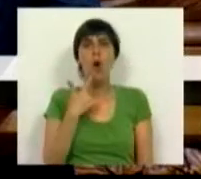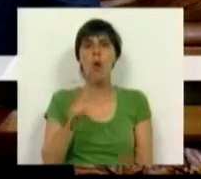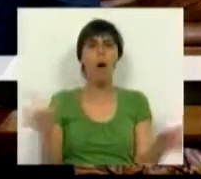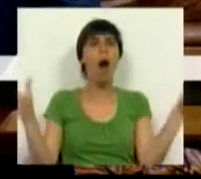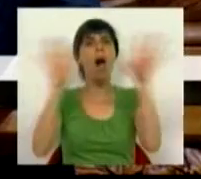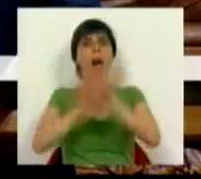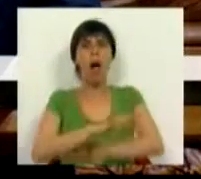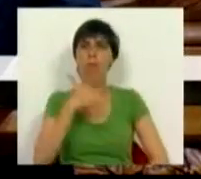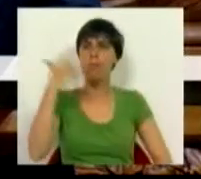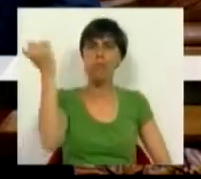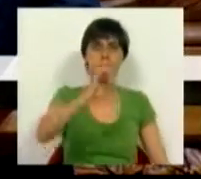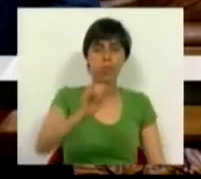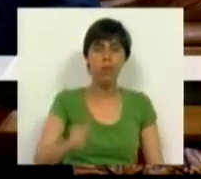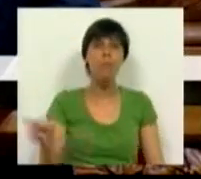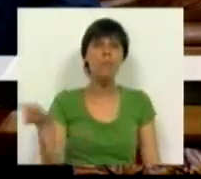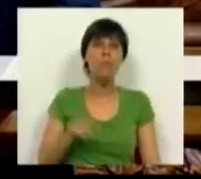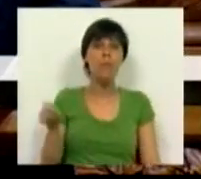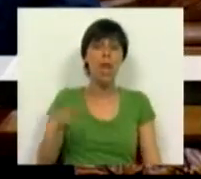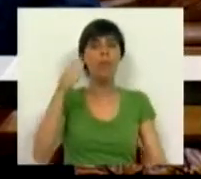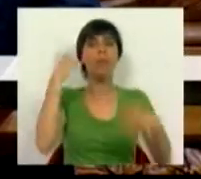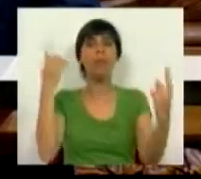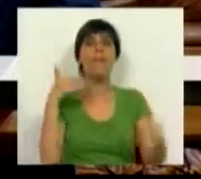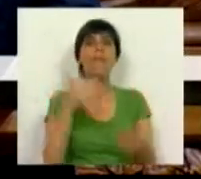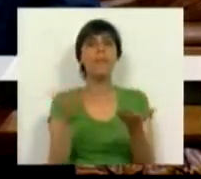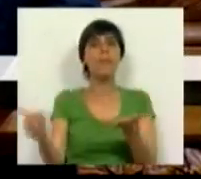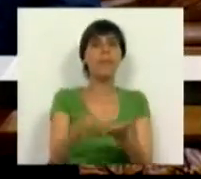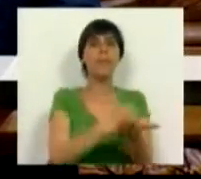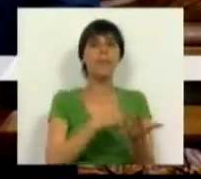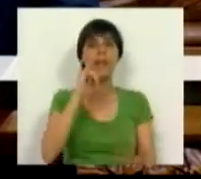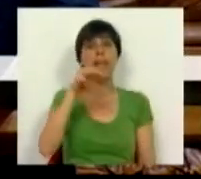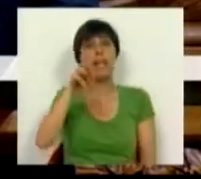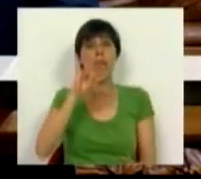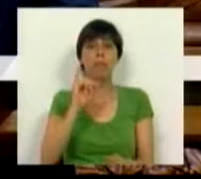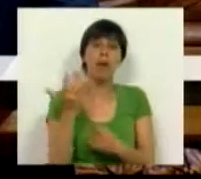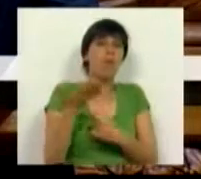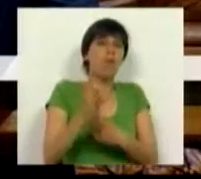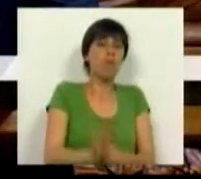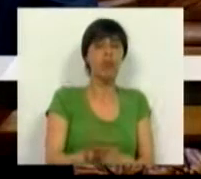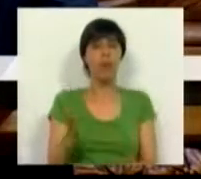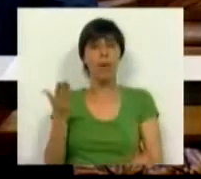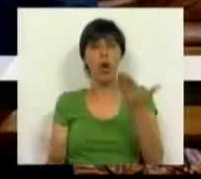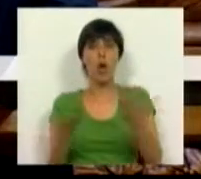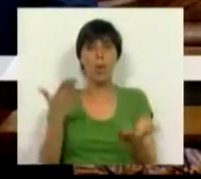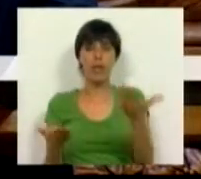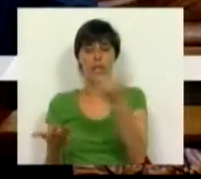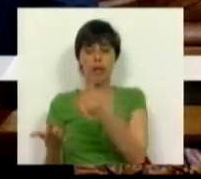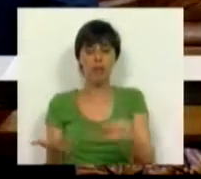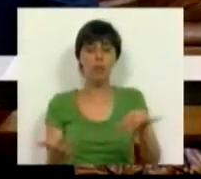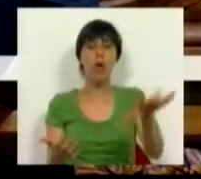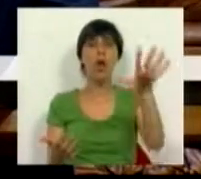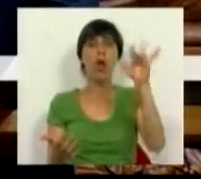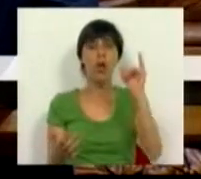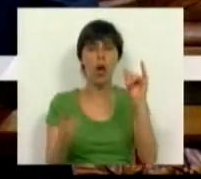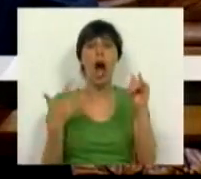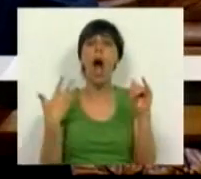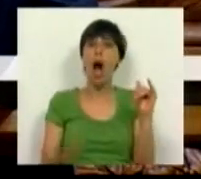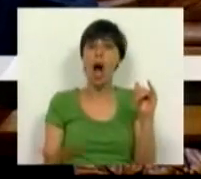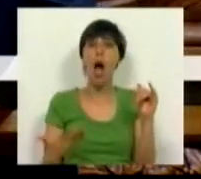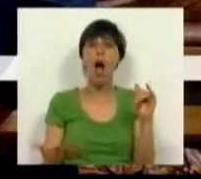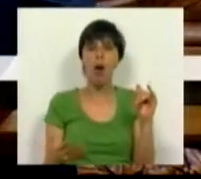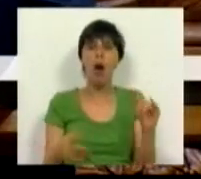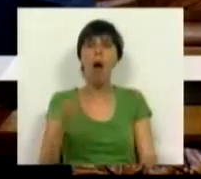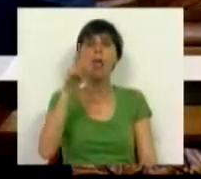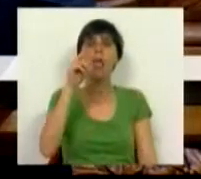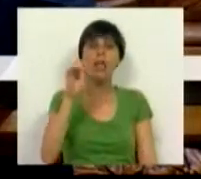ser disfarçada. Durante meses anunciou que a receita do IMI, por exemplo, relativamente a 2012, se seria agora